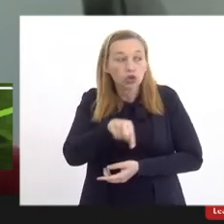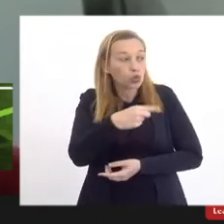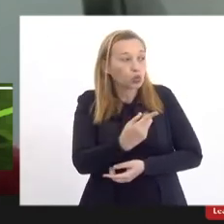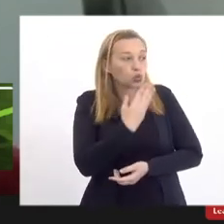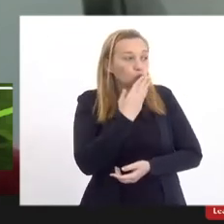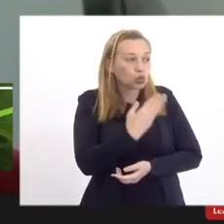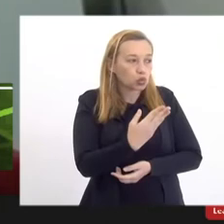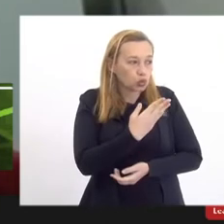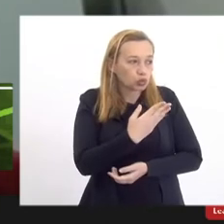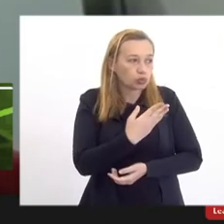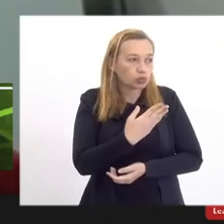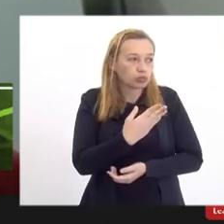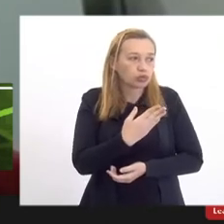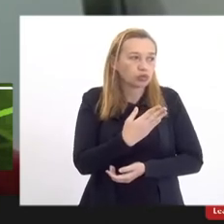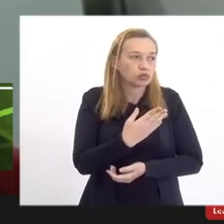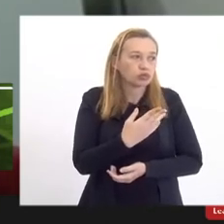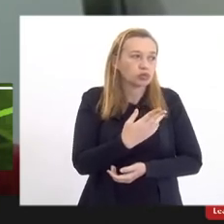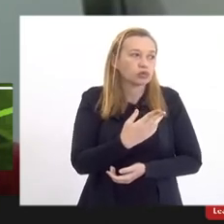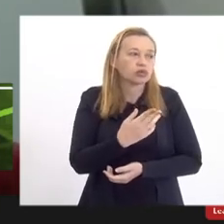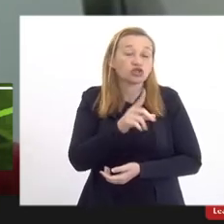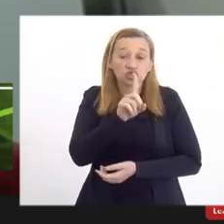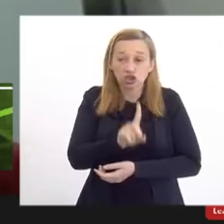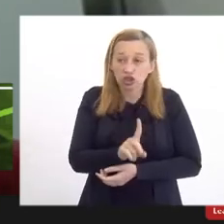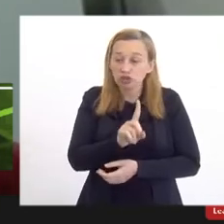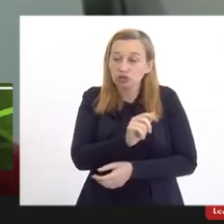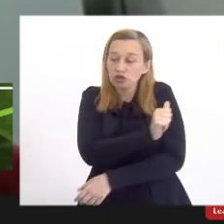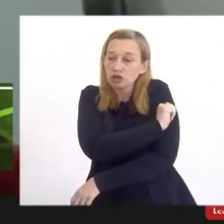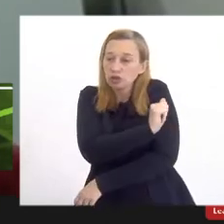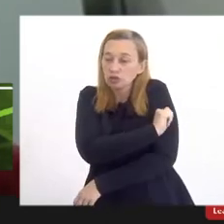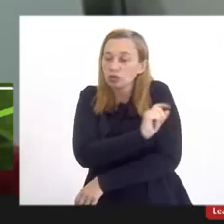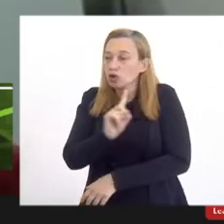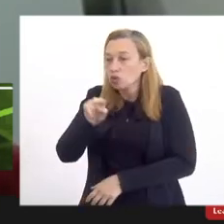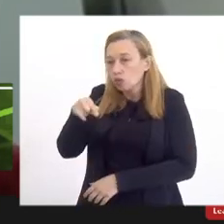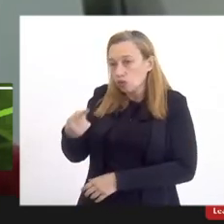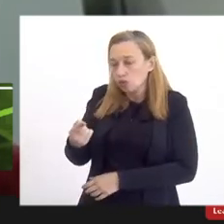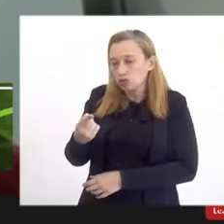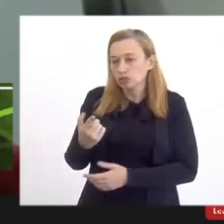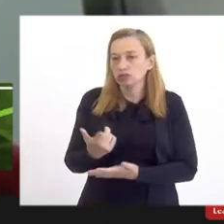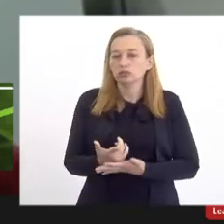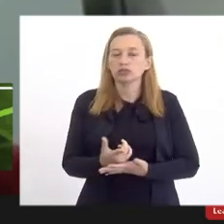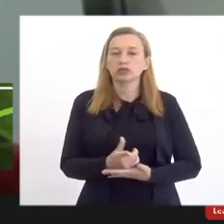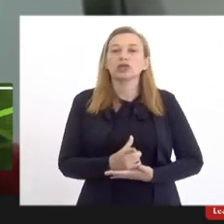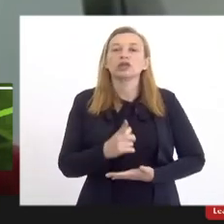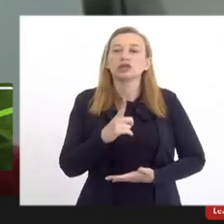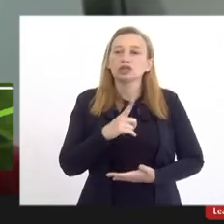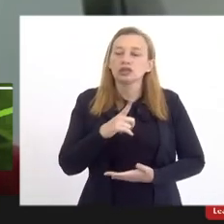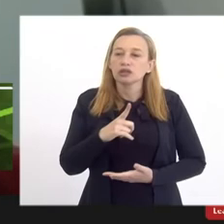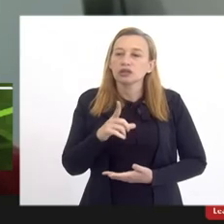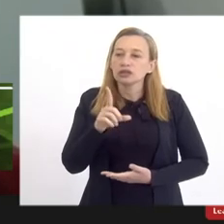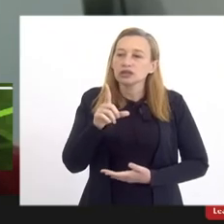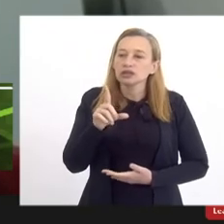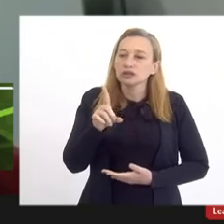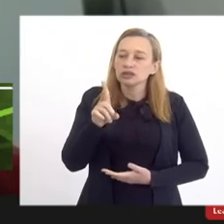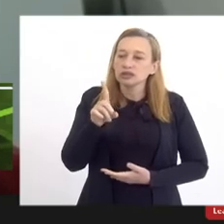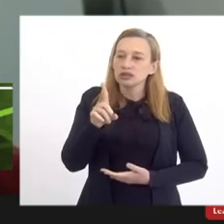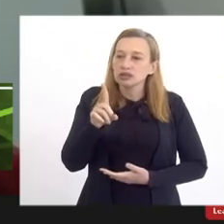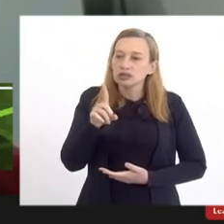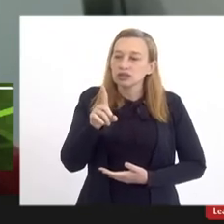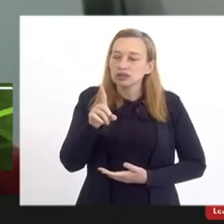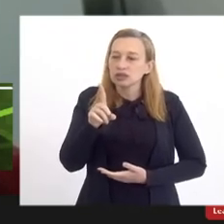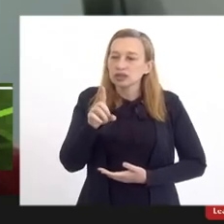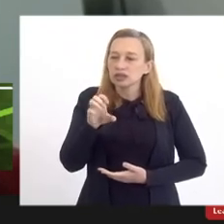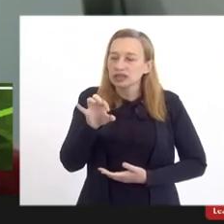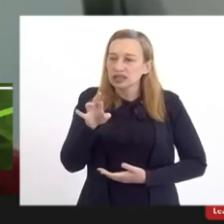tipos de assistência estudantil. um outro risco que temos é o descredenciamento da própria